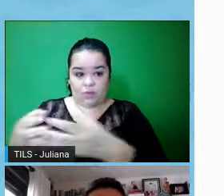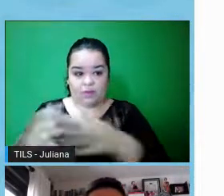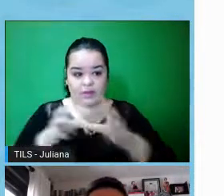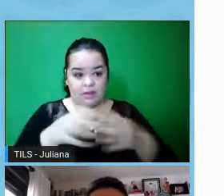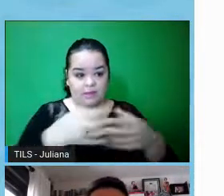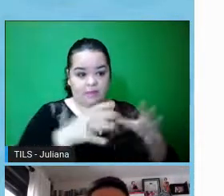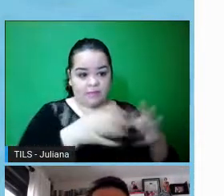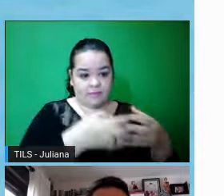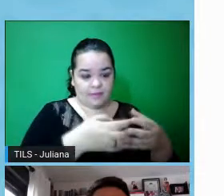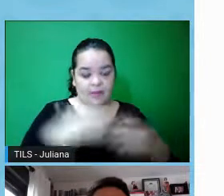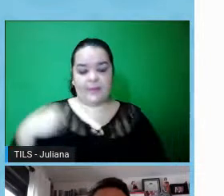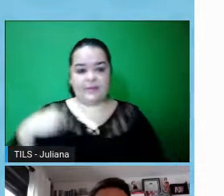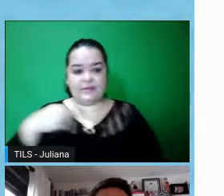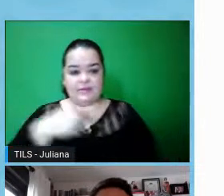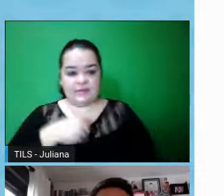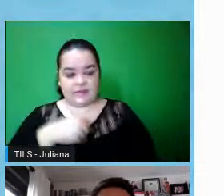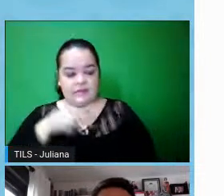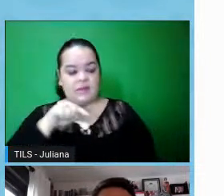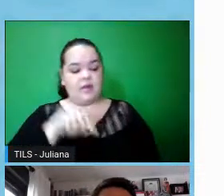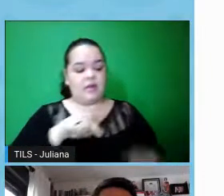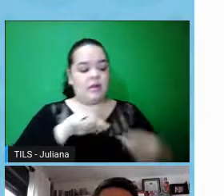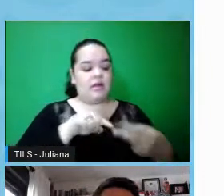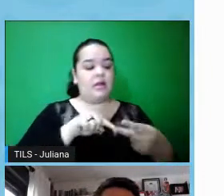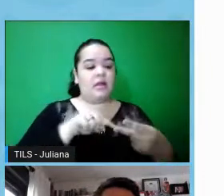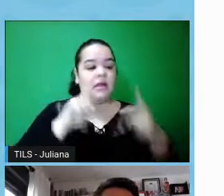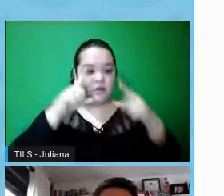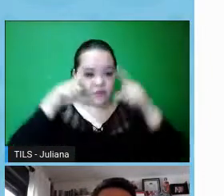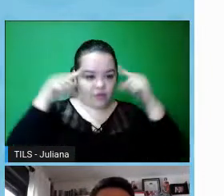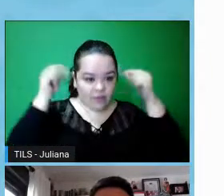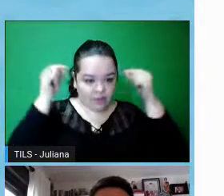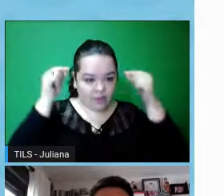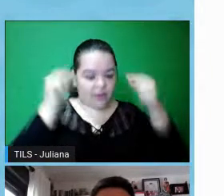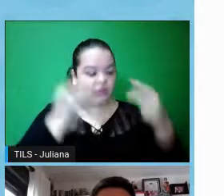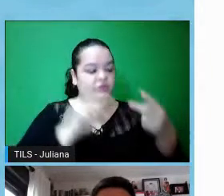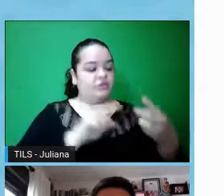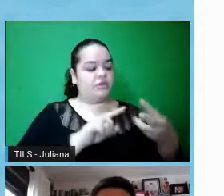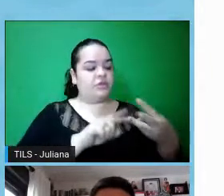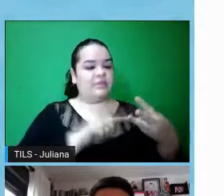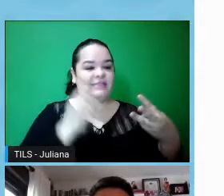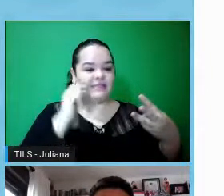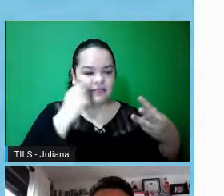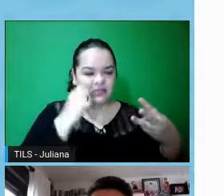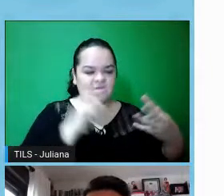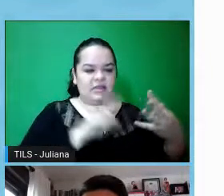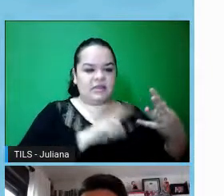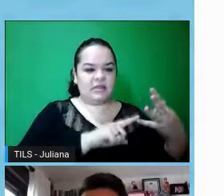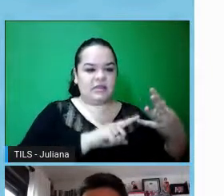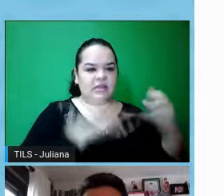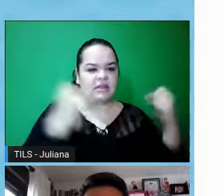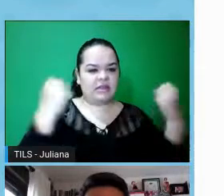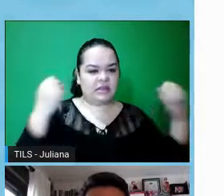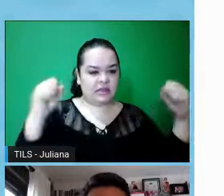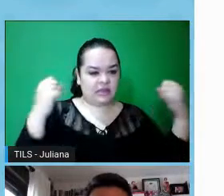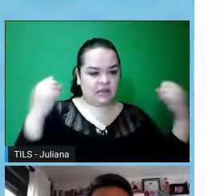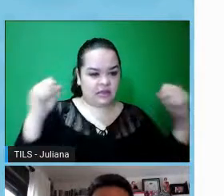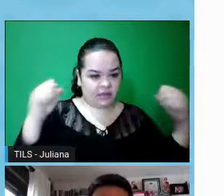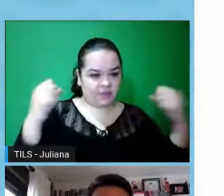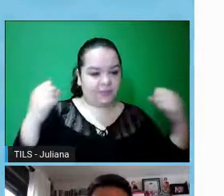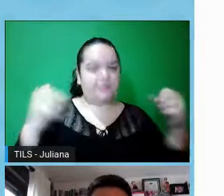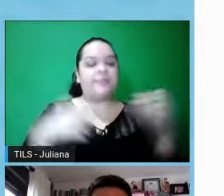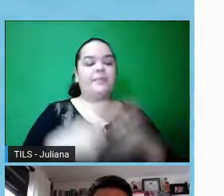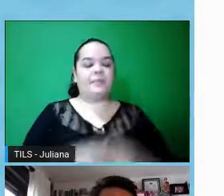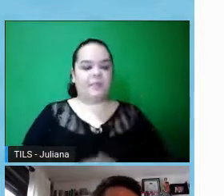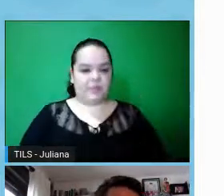comitê na faculdade de medicina, um comitê na faculdade de enfermagem, um comitê na faculdade de odontologia e um comitê na ESEF, na Escola de Educação Física.